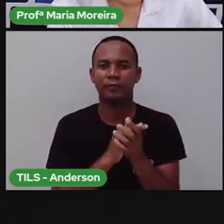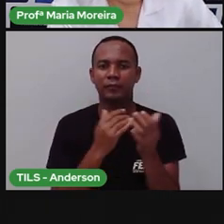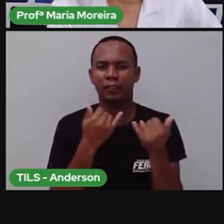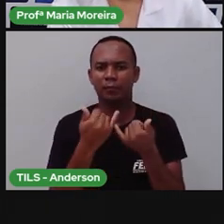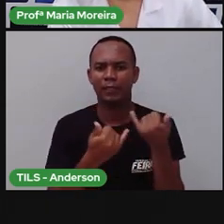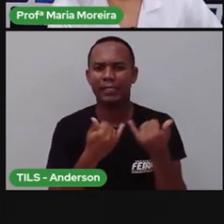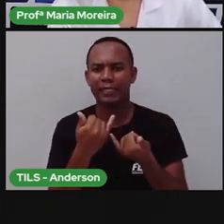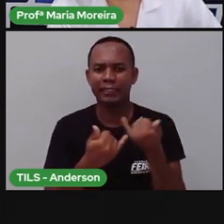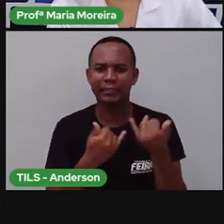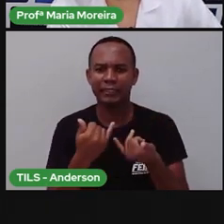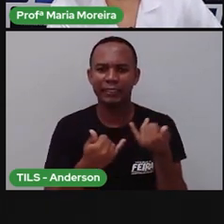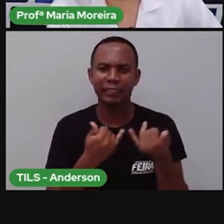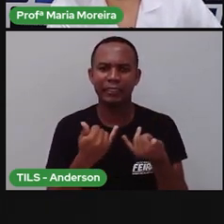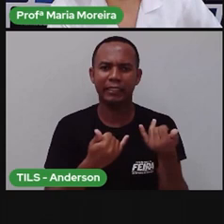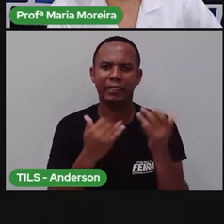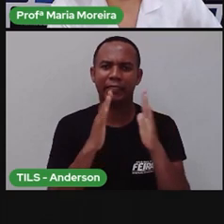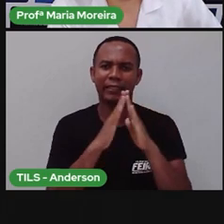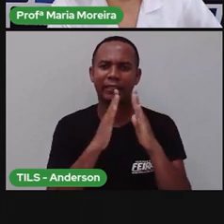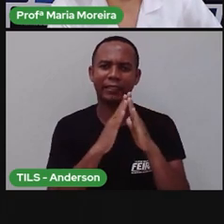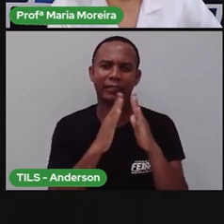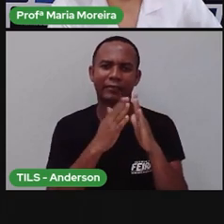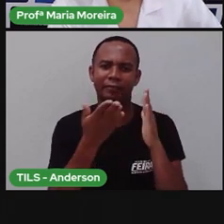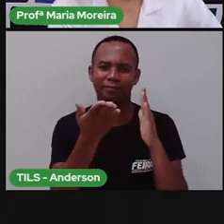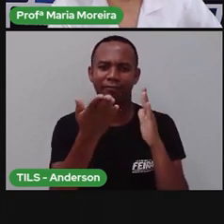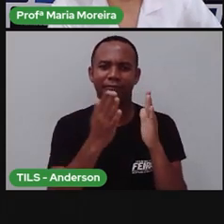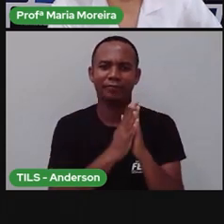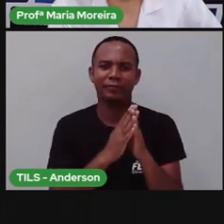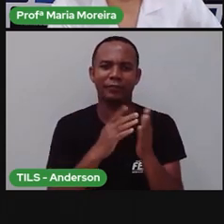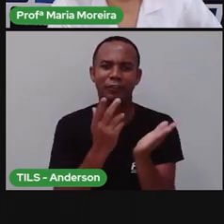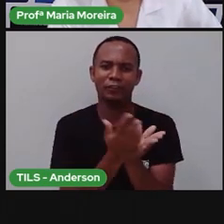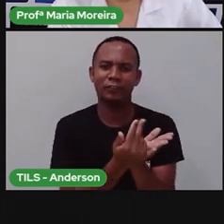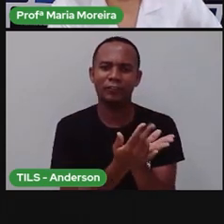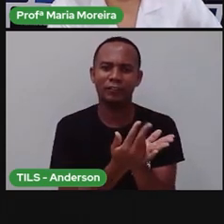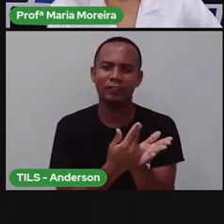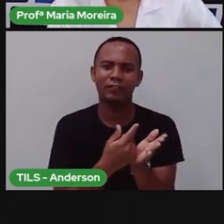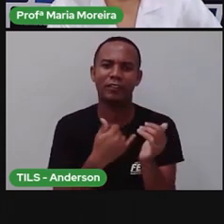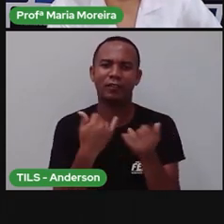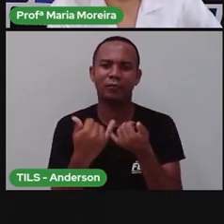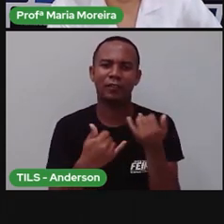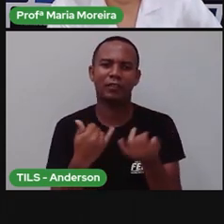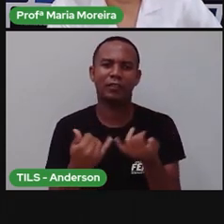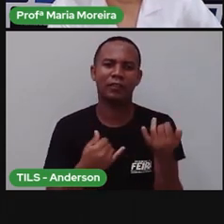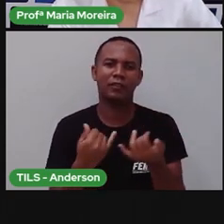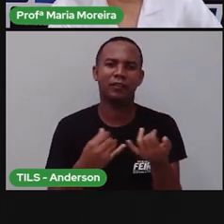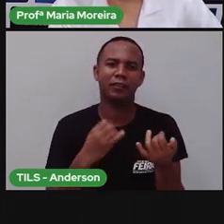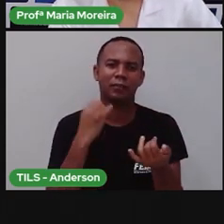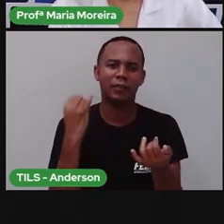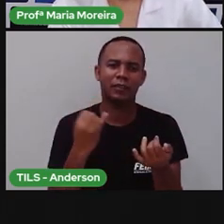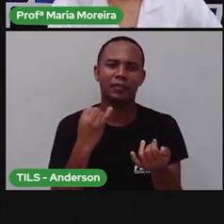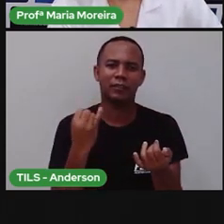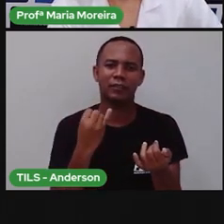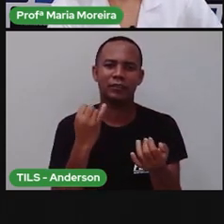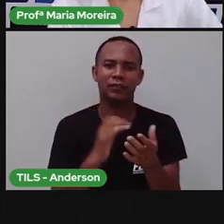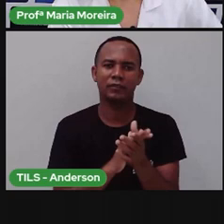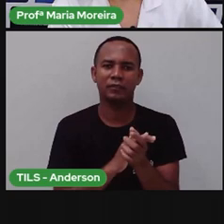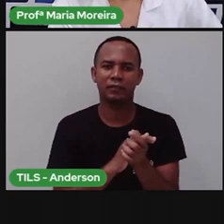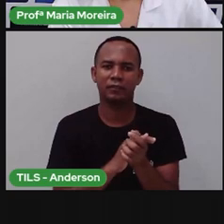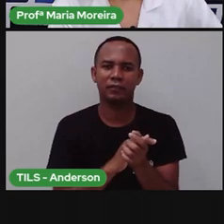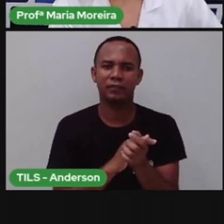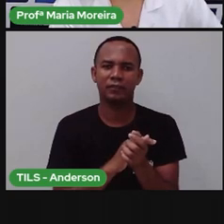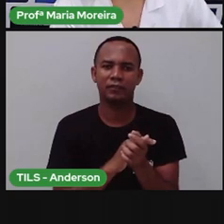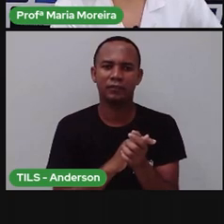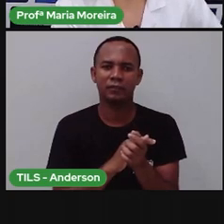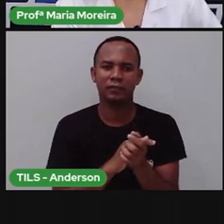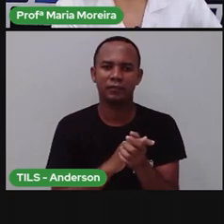As brincadeiras em casa, né? As crianças estão aí brincando, né? Desenhando. O a Pró falou da importância do desenho. Né?